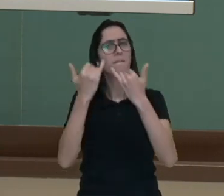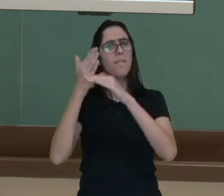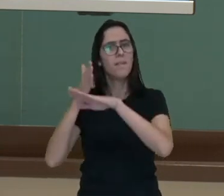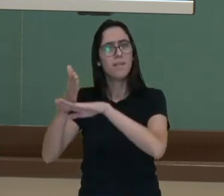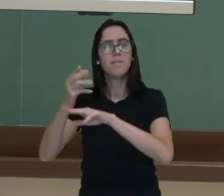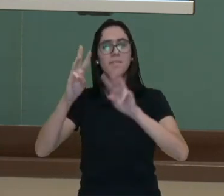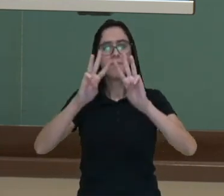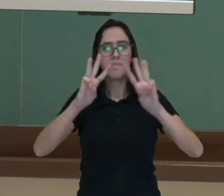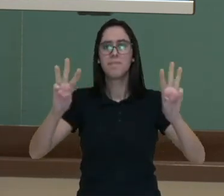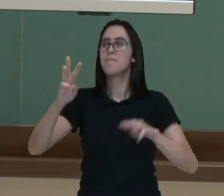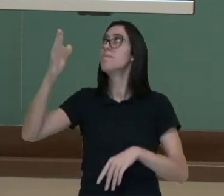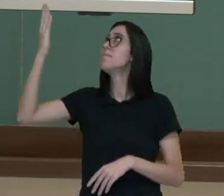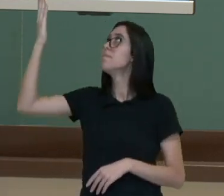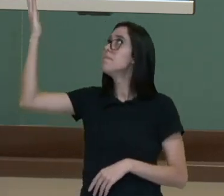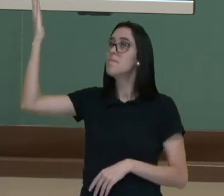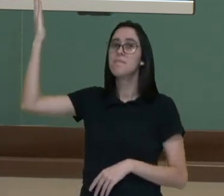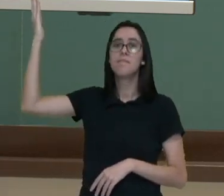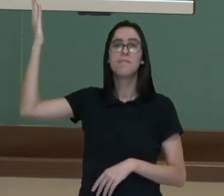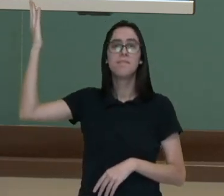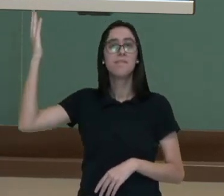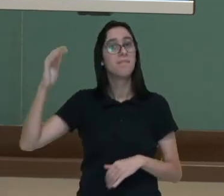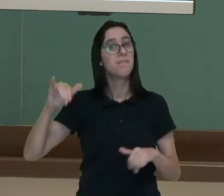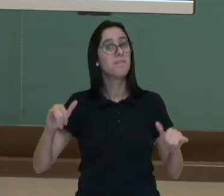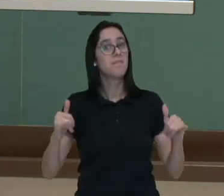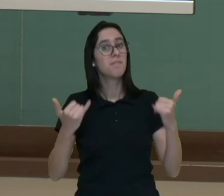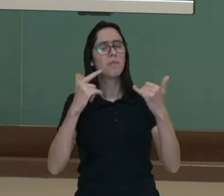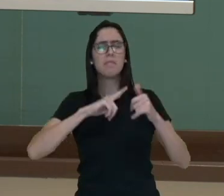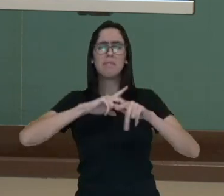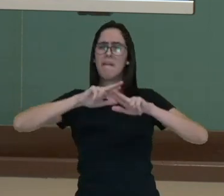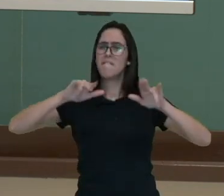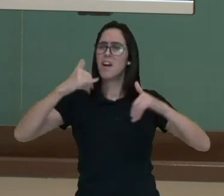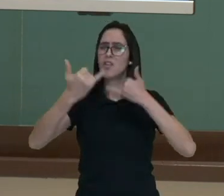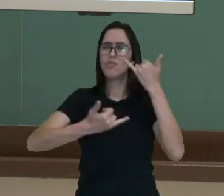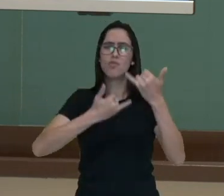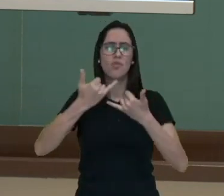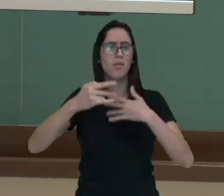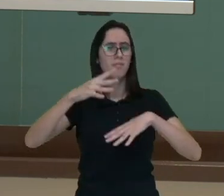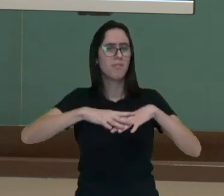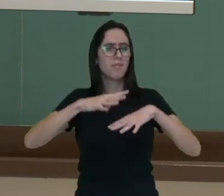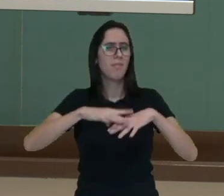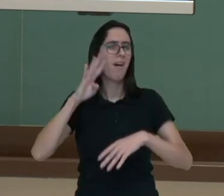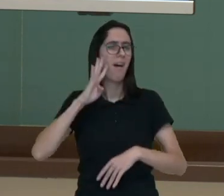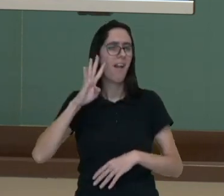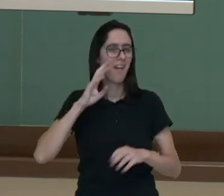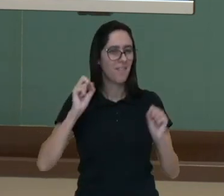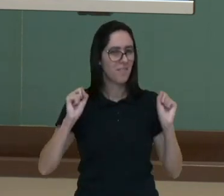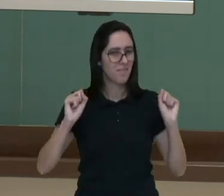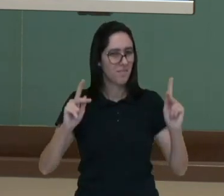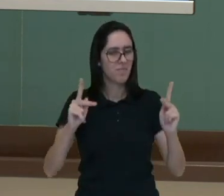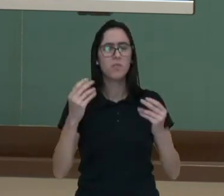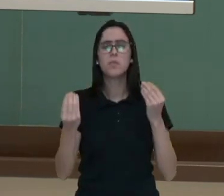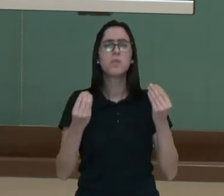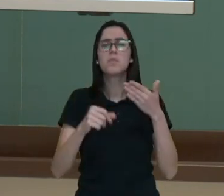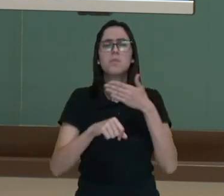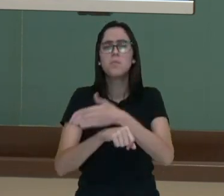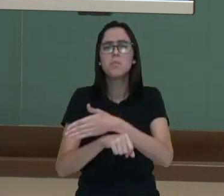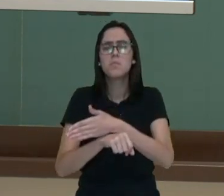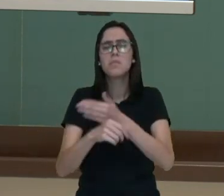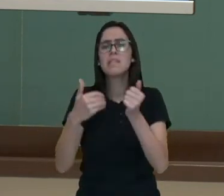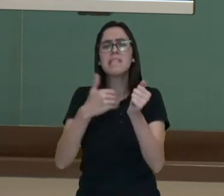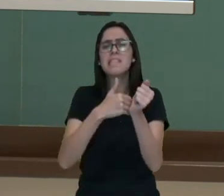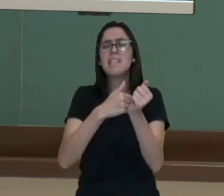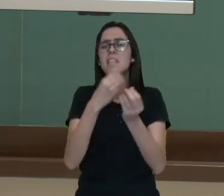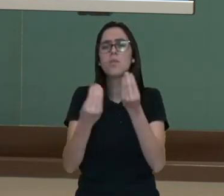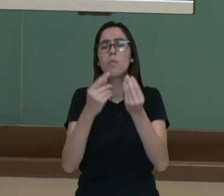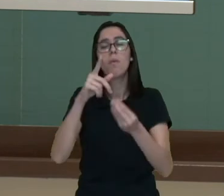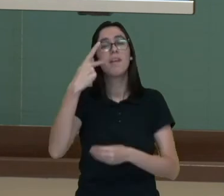www.matific.com.br. Lá tem vários jogos bem divertidos esperando por você. E como que eu acesso? Qual que é a senha